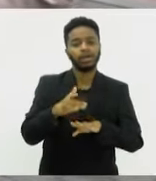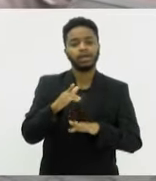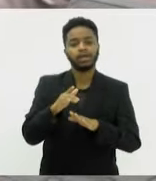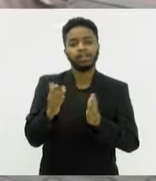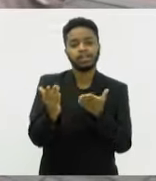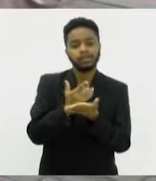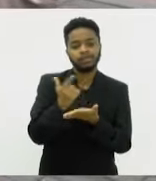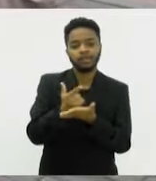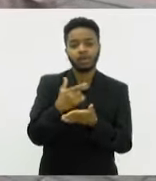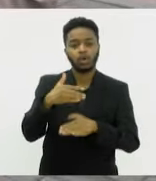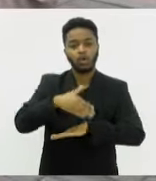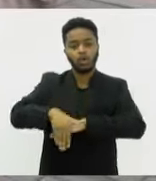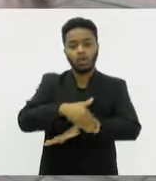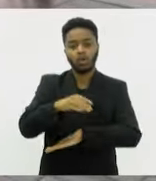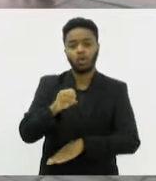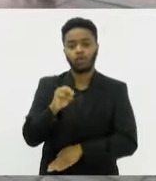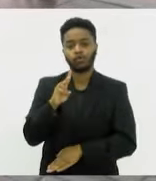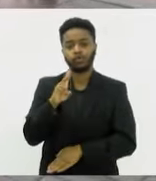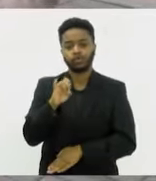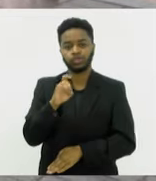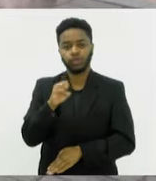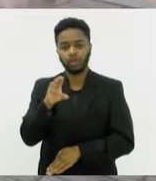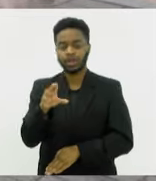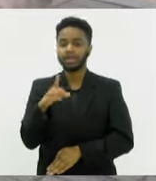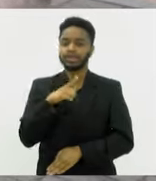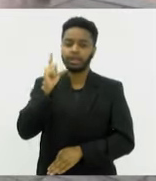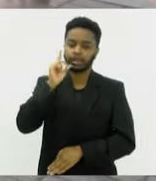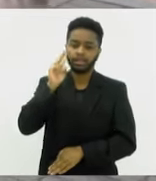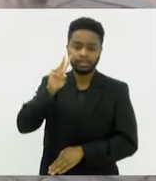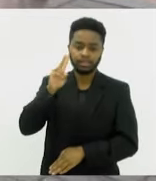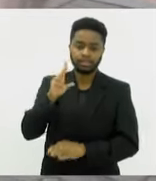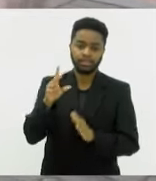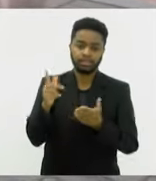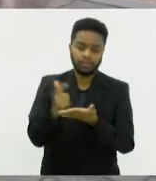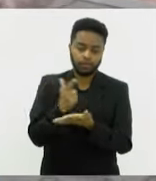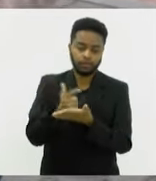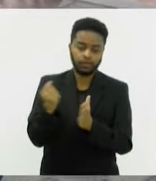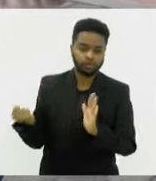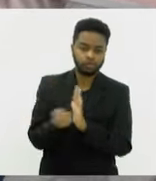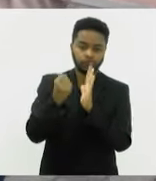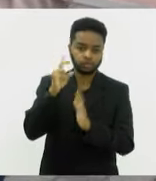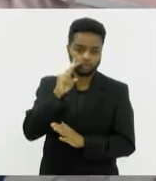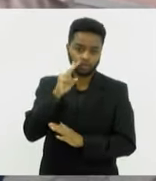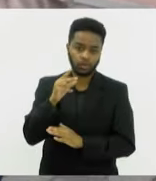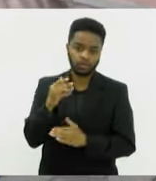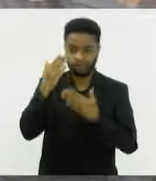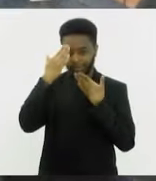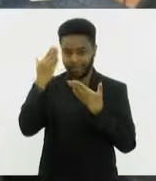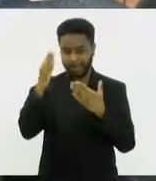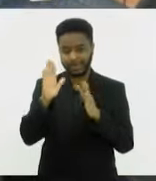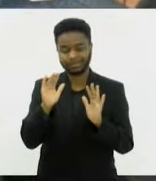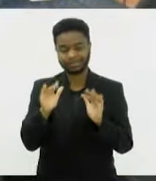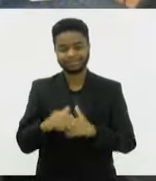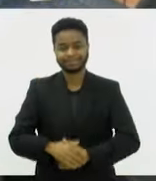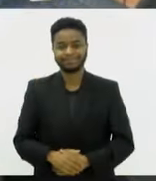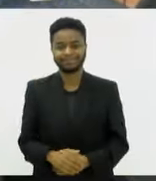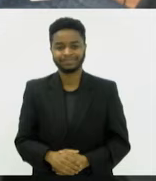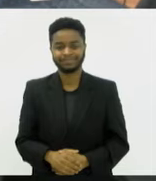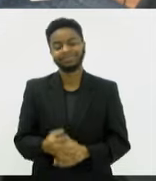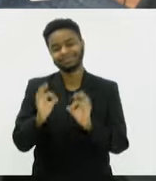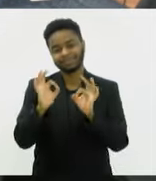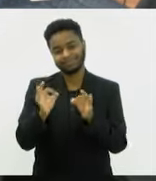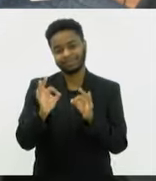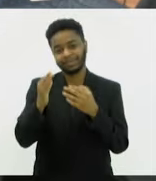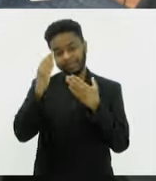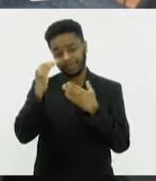Rua do Ovidor, que vocês vão ter esse histórico livro da Marinha do Brasil. Vicente, um abraço. Obrigado. É isso, Rui. É